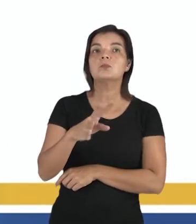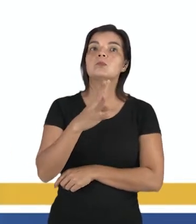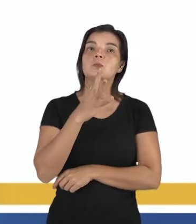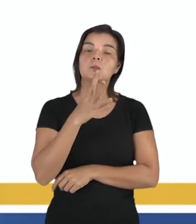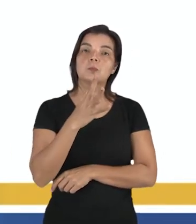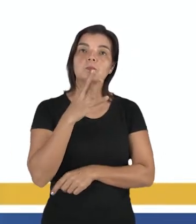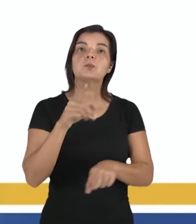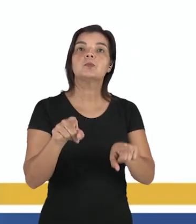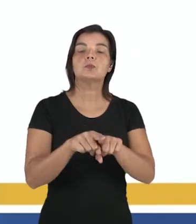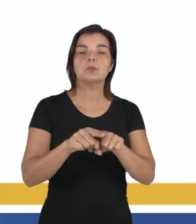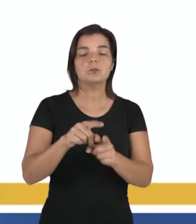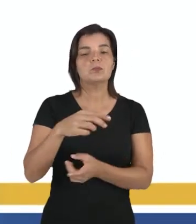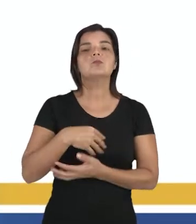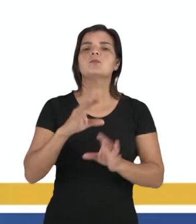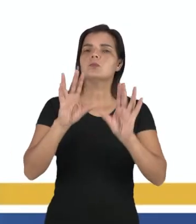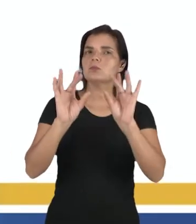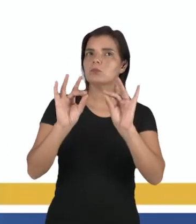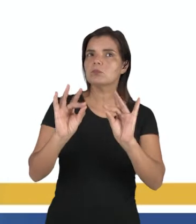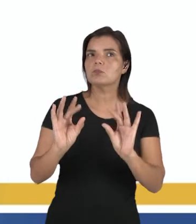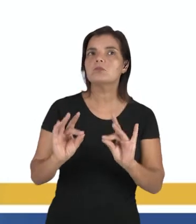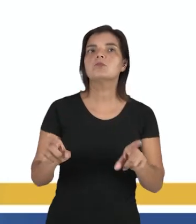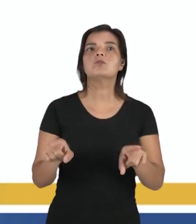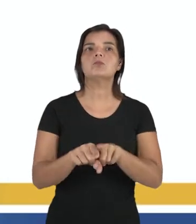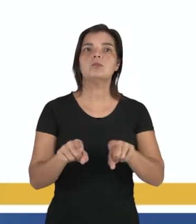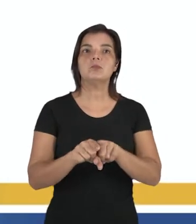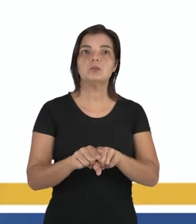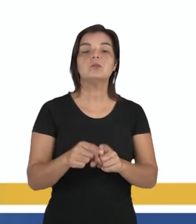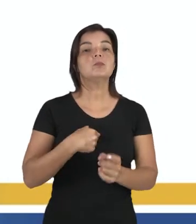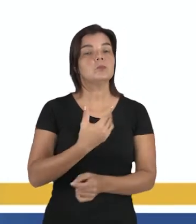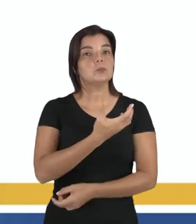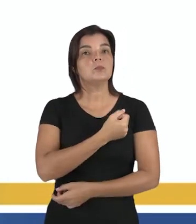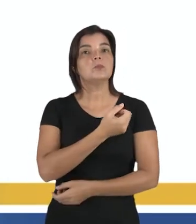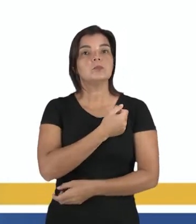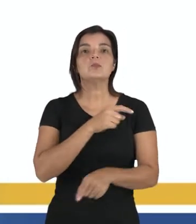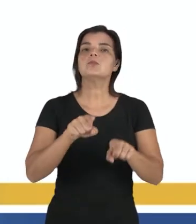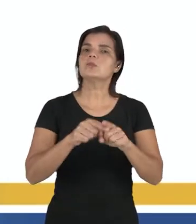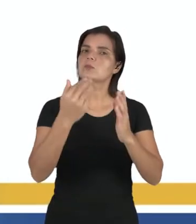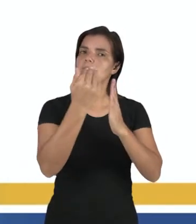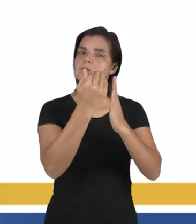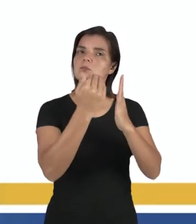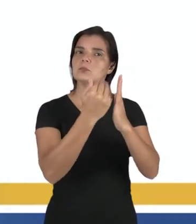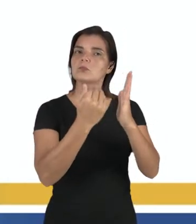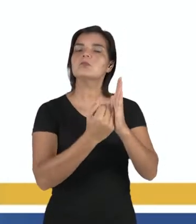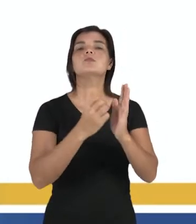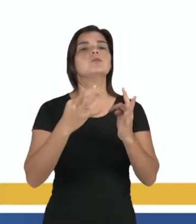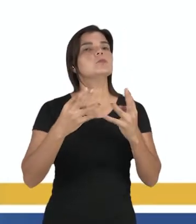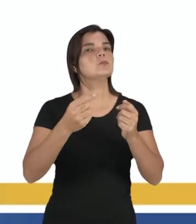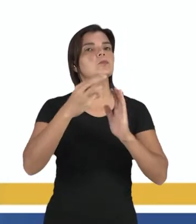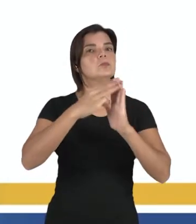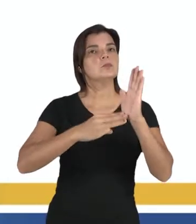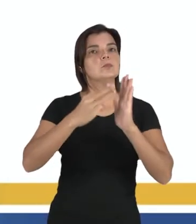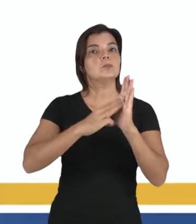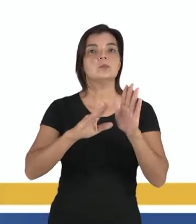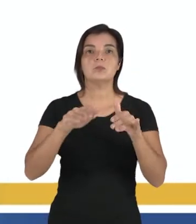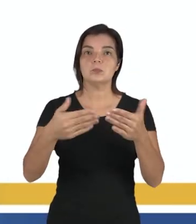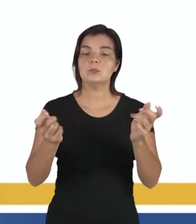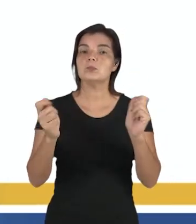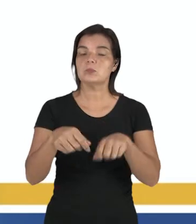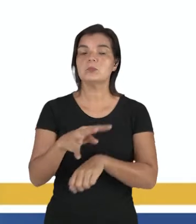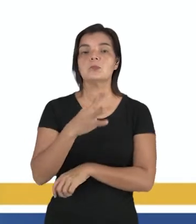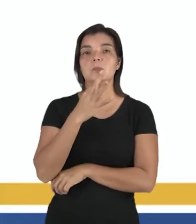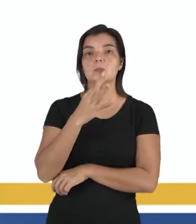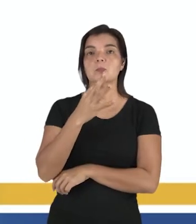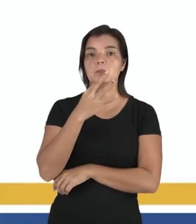conhecimento, analisar, sintetizar, enumerar, tem toda uma metodologia para a qual a gente